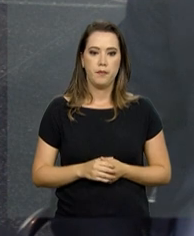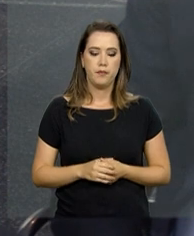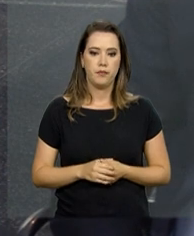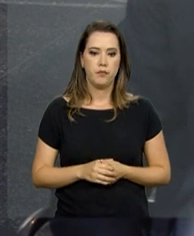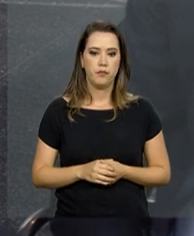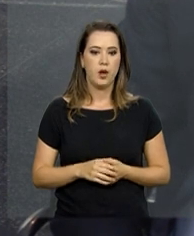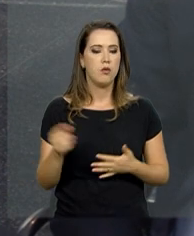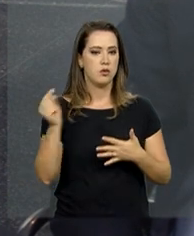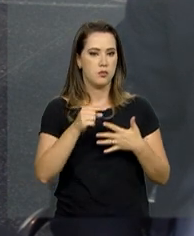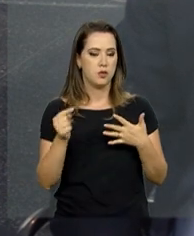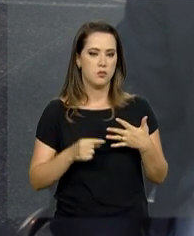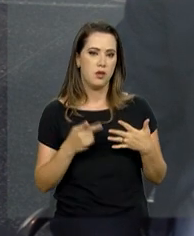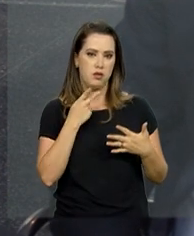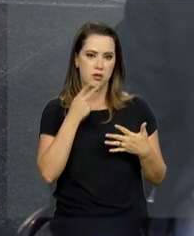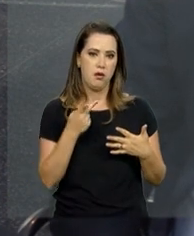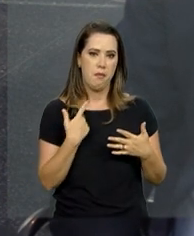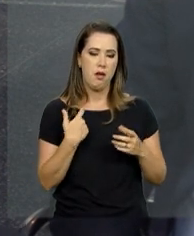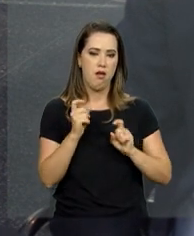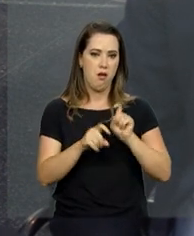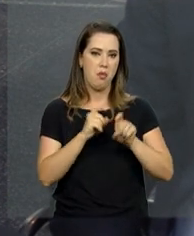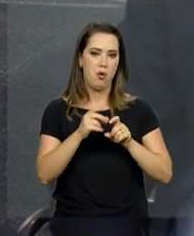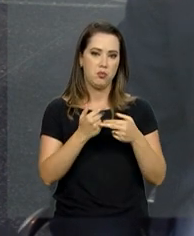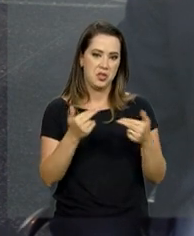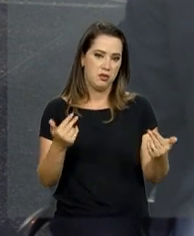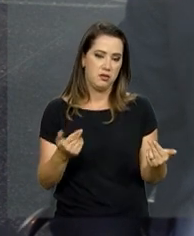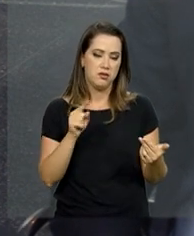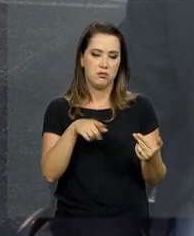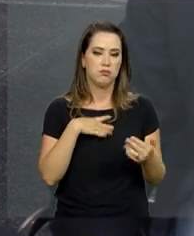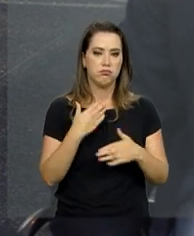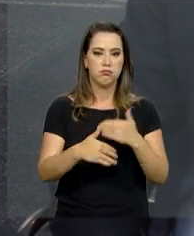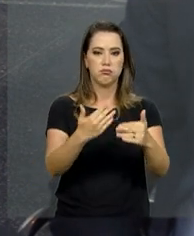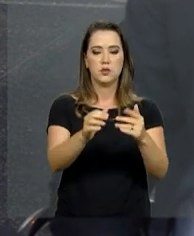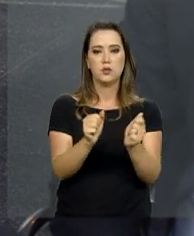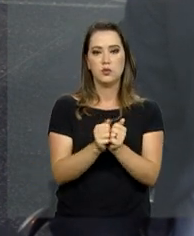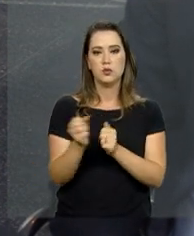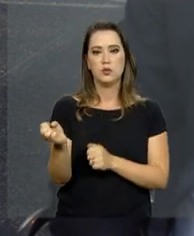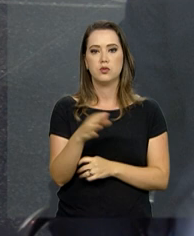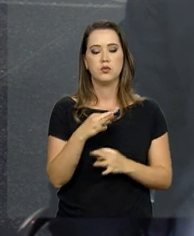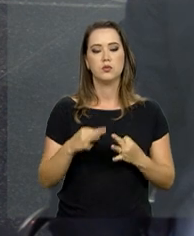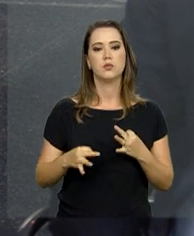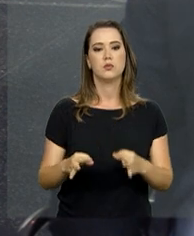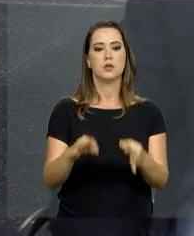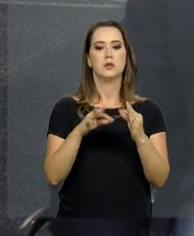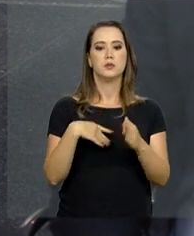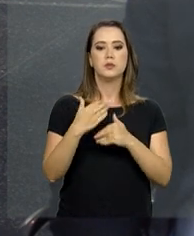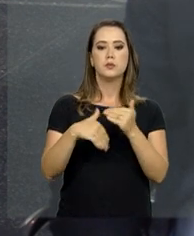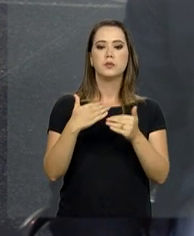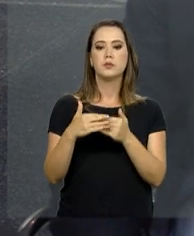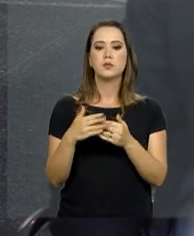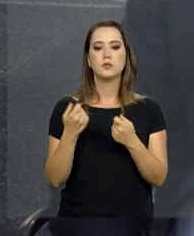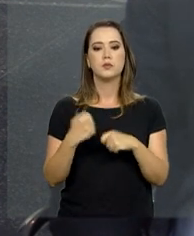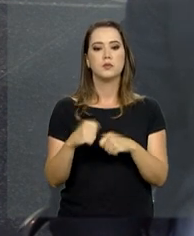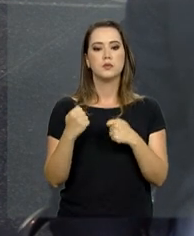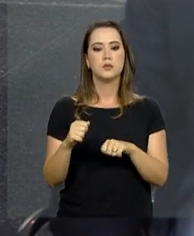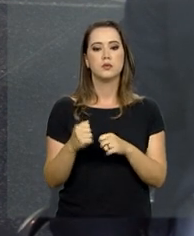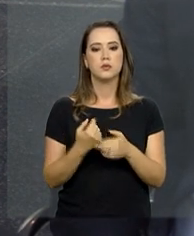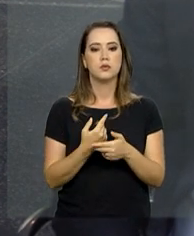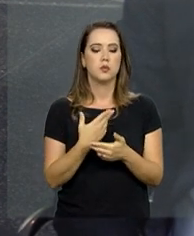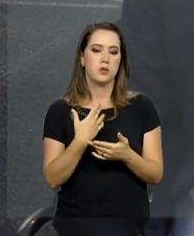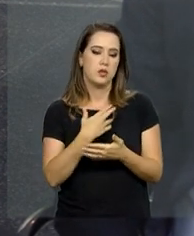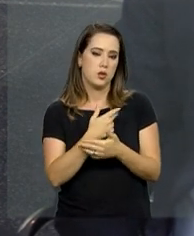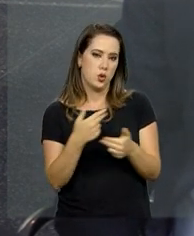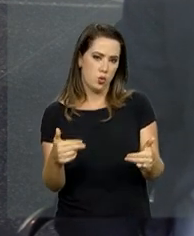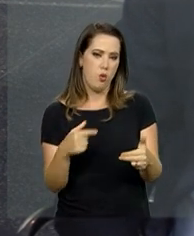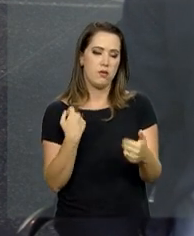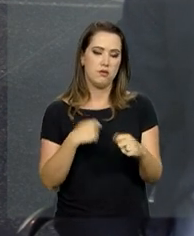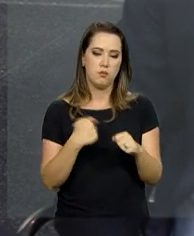São os principais. O complexo eletrônico acompanha o desenvolvimento das novas tecnologias, o crescimento da demanda por esses gadgets todos